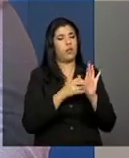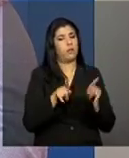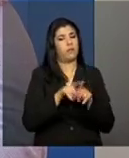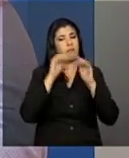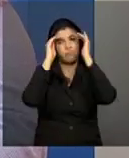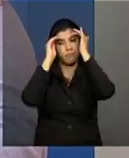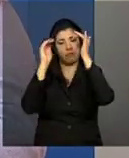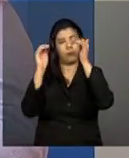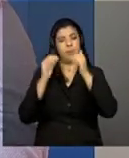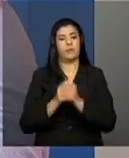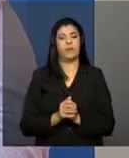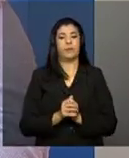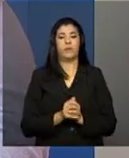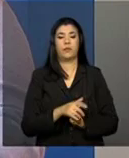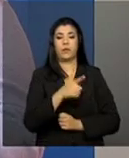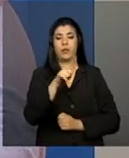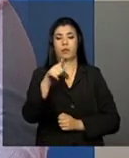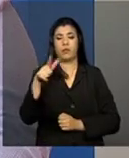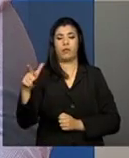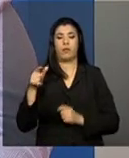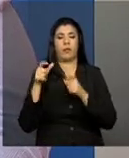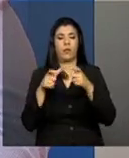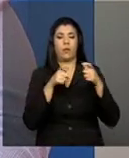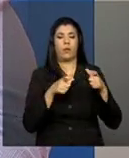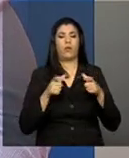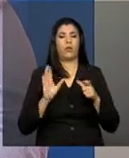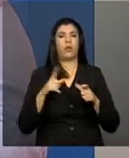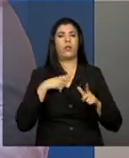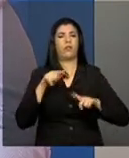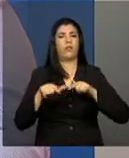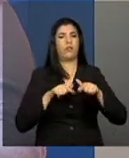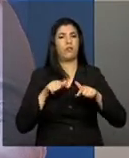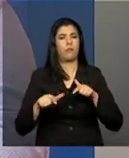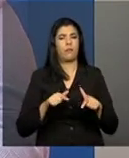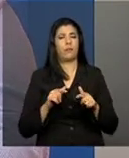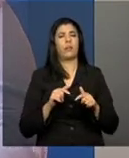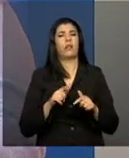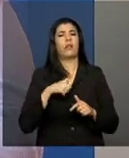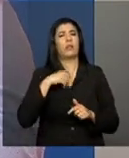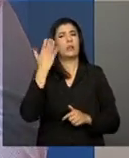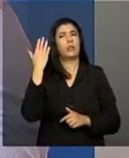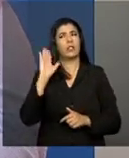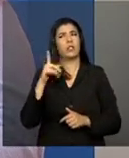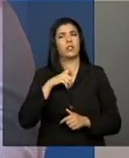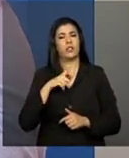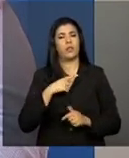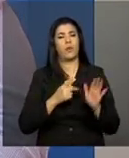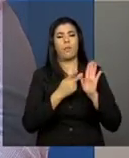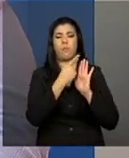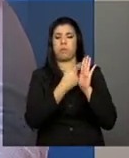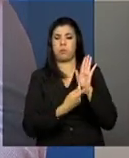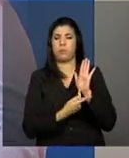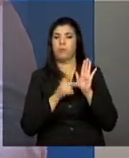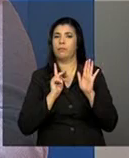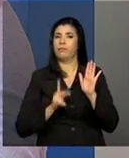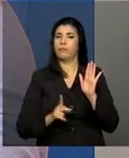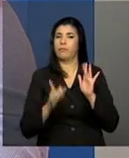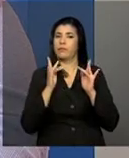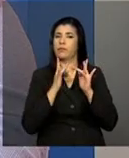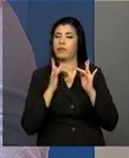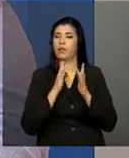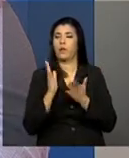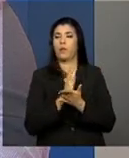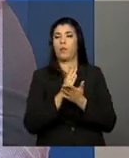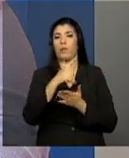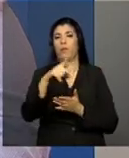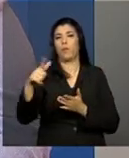isso é uma... Em muitos lugares que eu trabalhei na vida, a gente tinha prontuário, eu sempre lidei com isso, mas em alguns